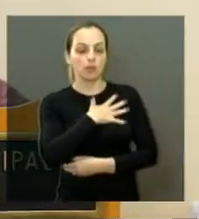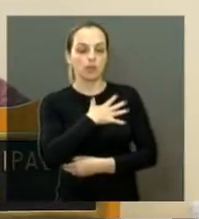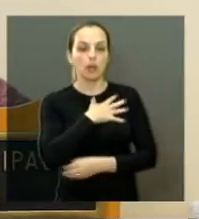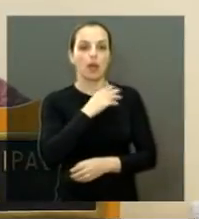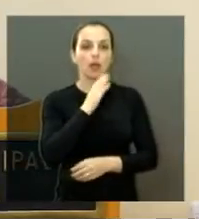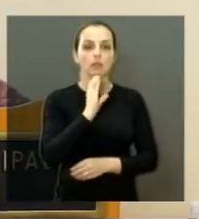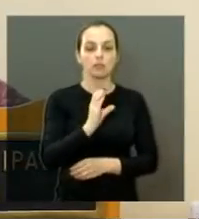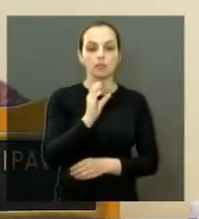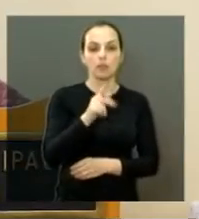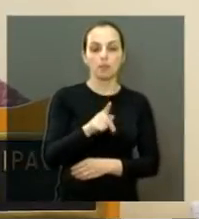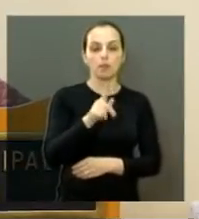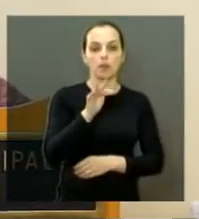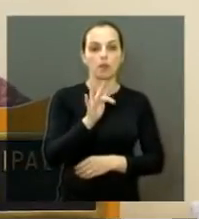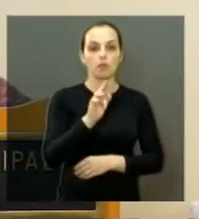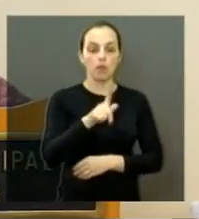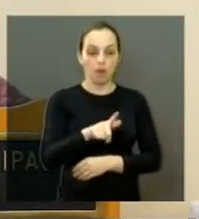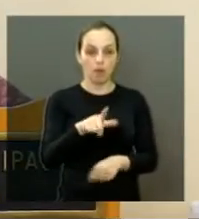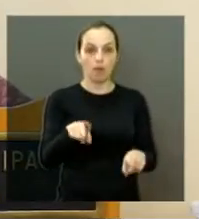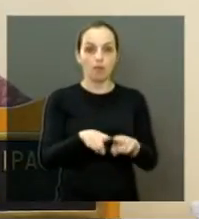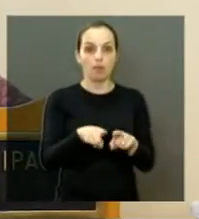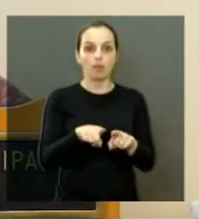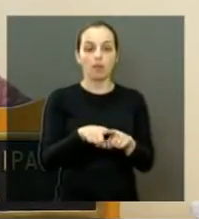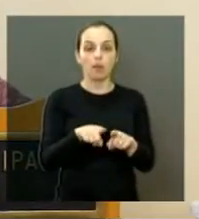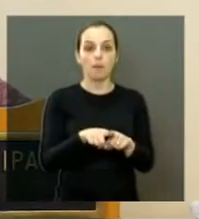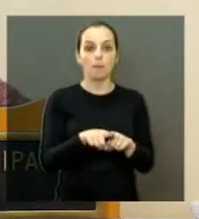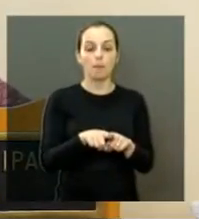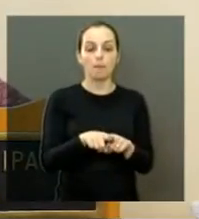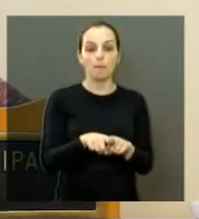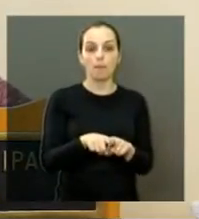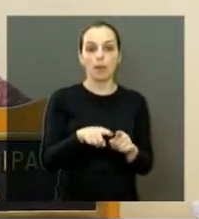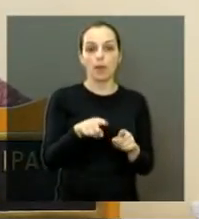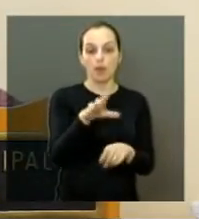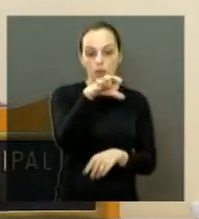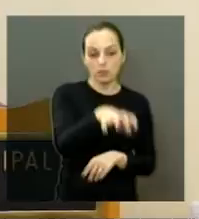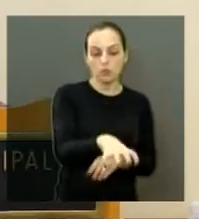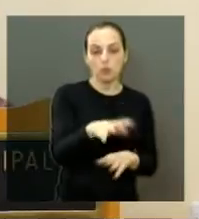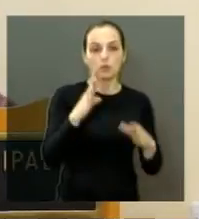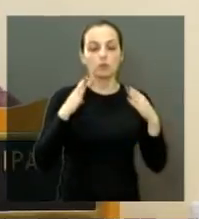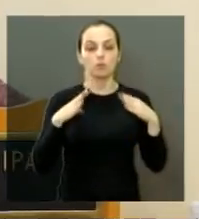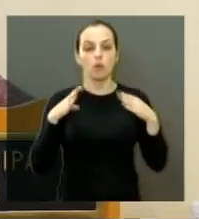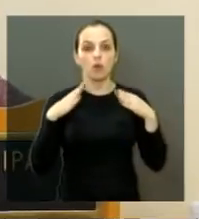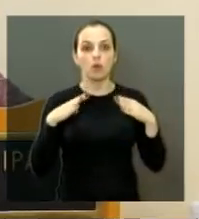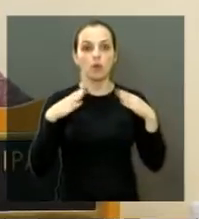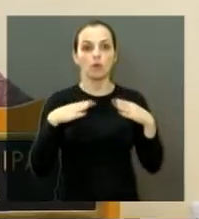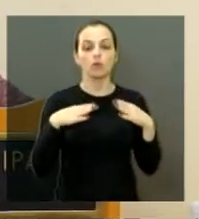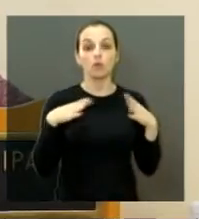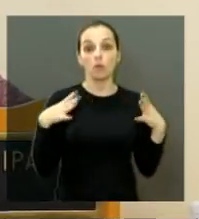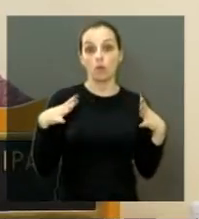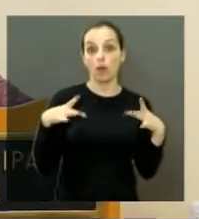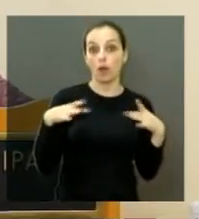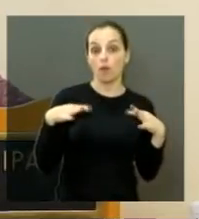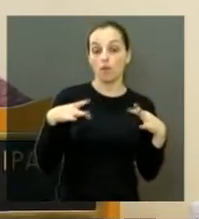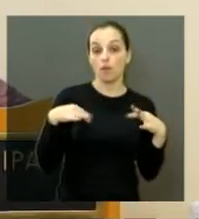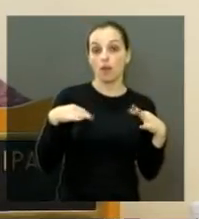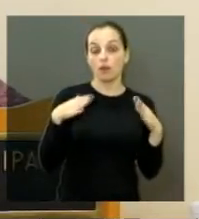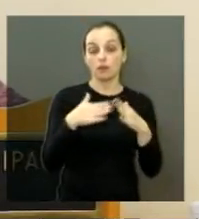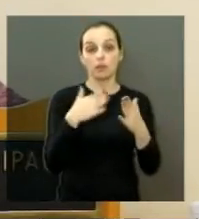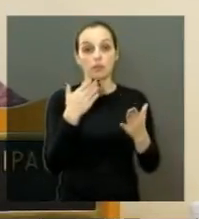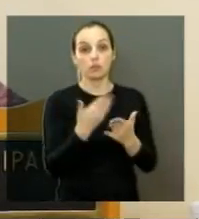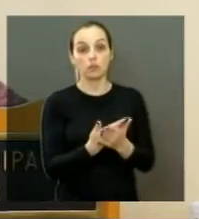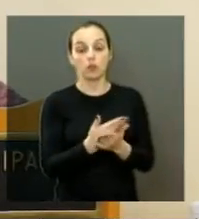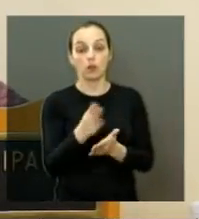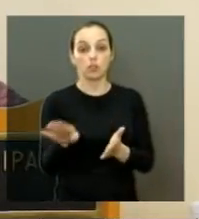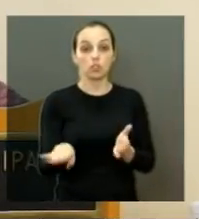CPFL Paulista e o setor de posturas, já que as férias escolares estão chegando e o CEROL